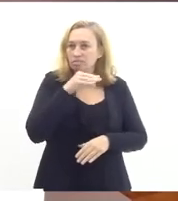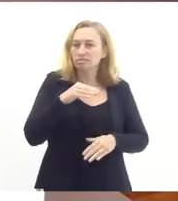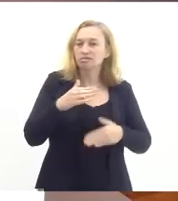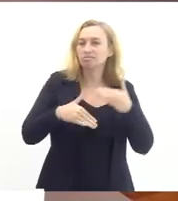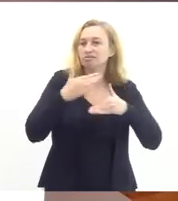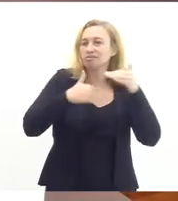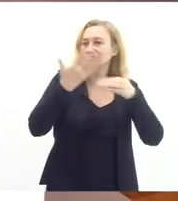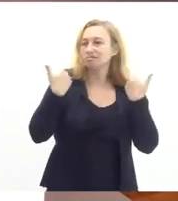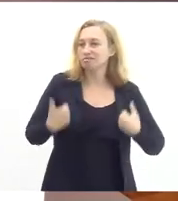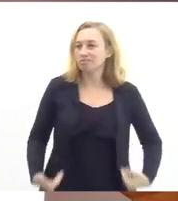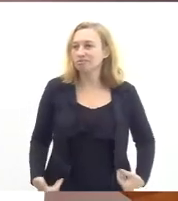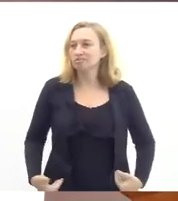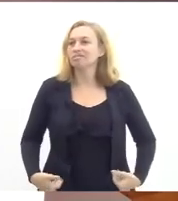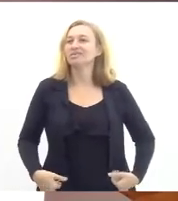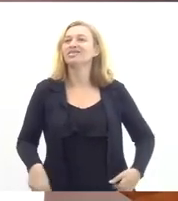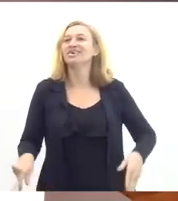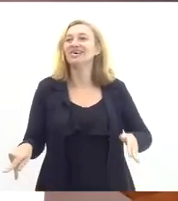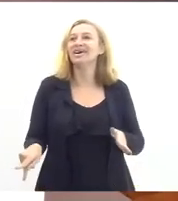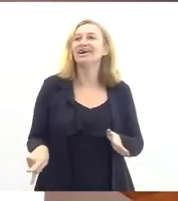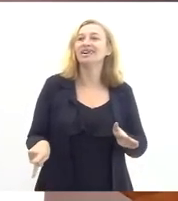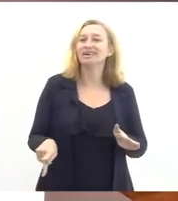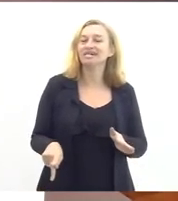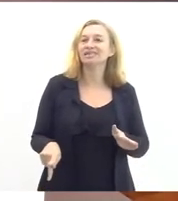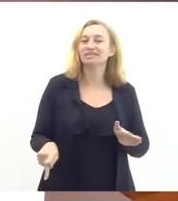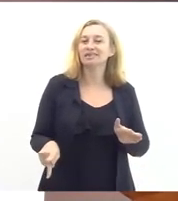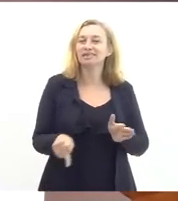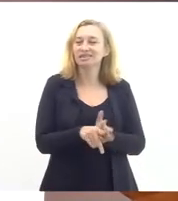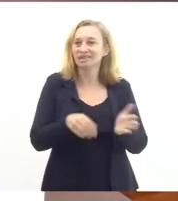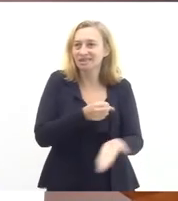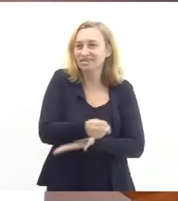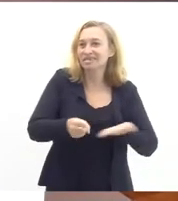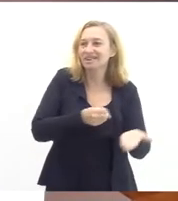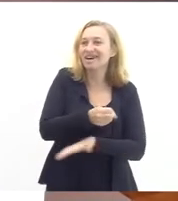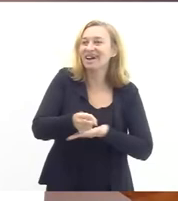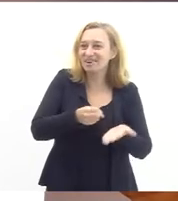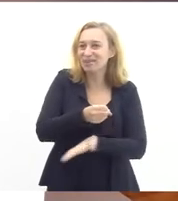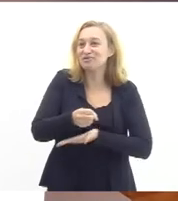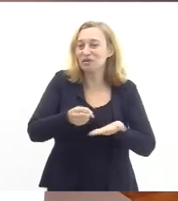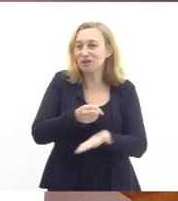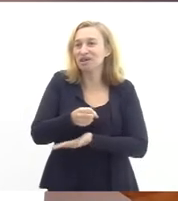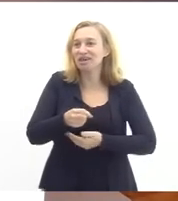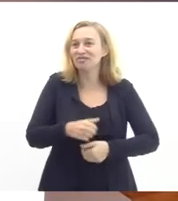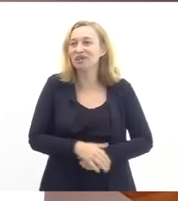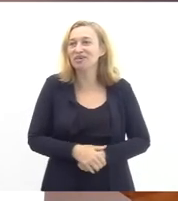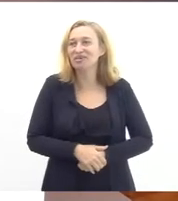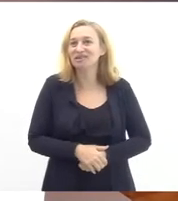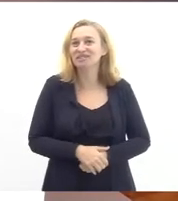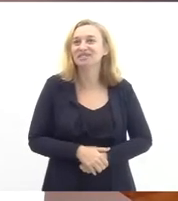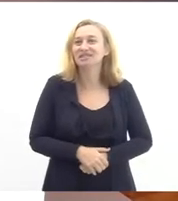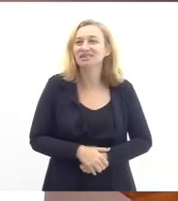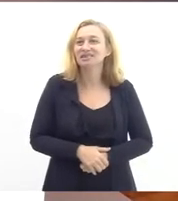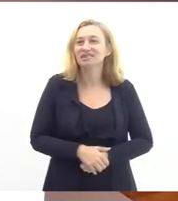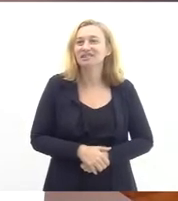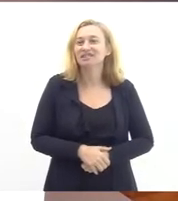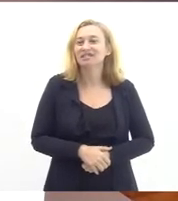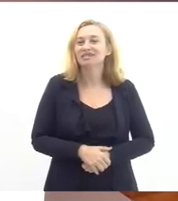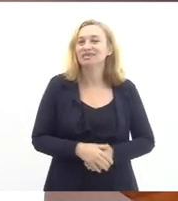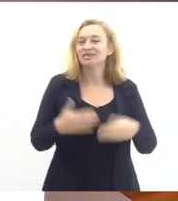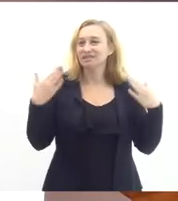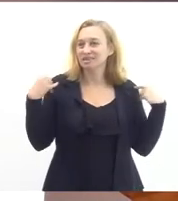físico que faz parte das diretrizes e bases da educação brasileira também o desenvolvimento físico e o lazer